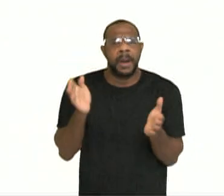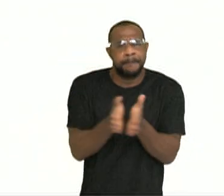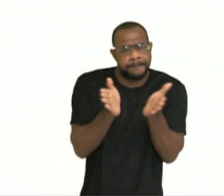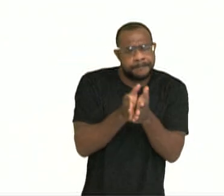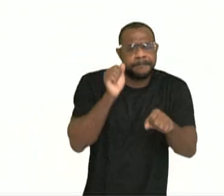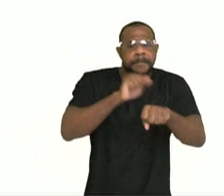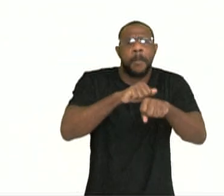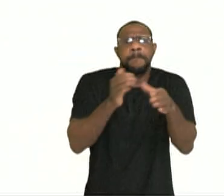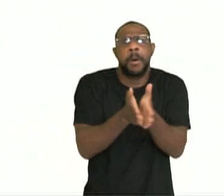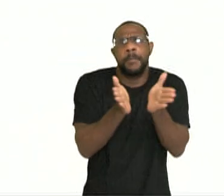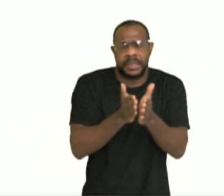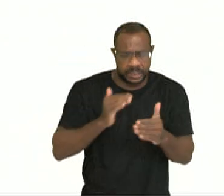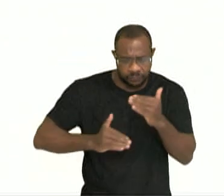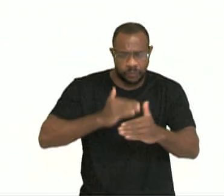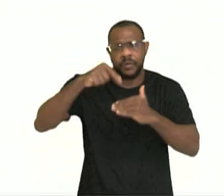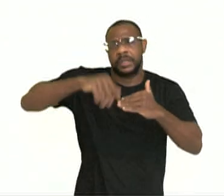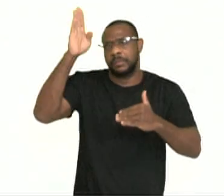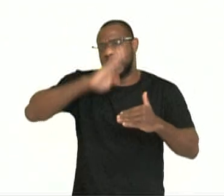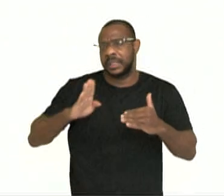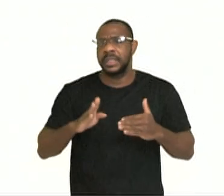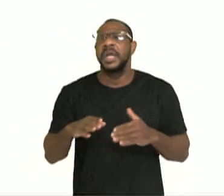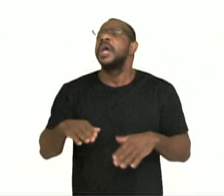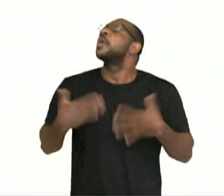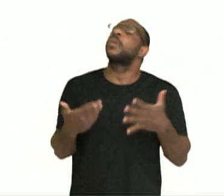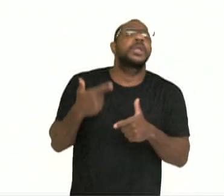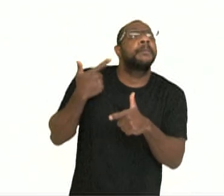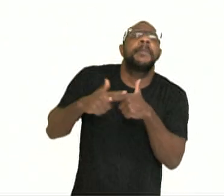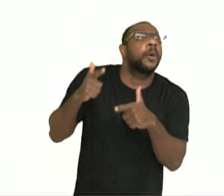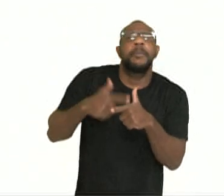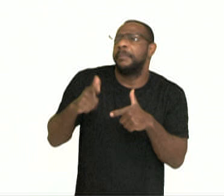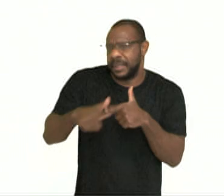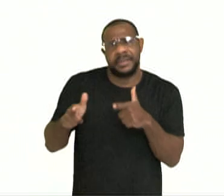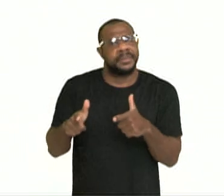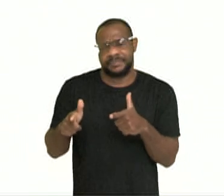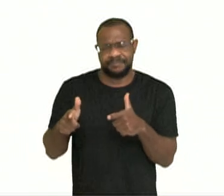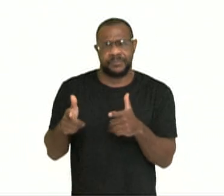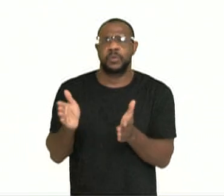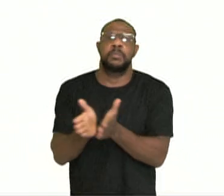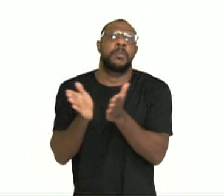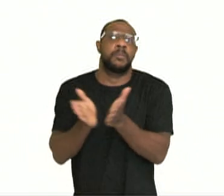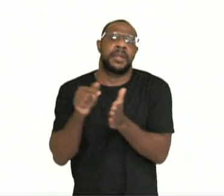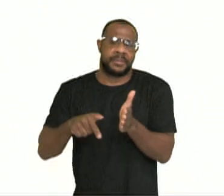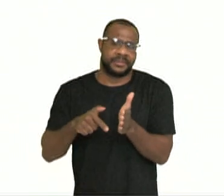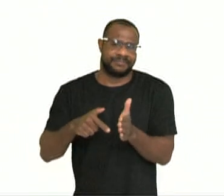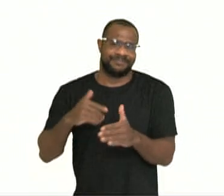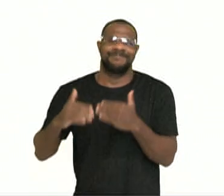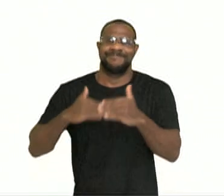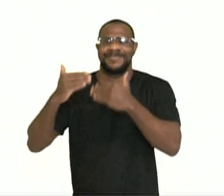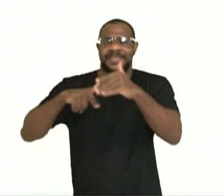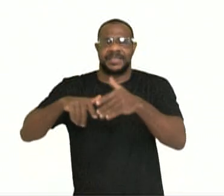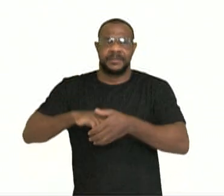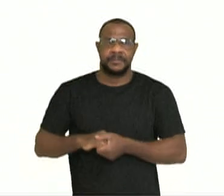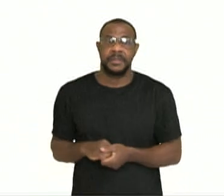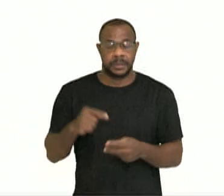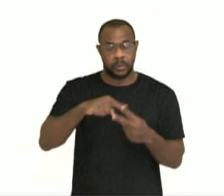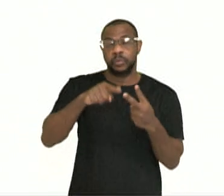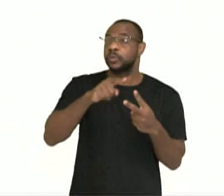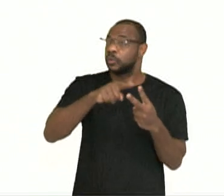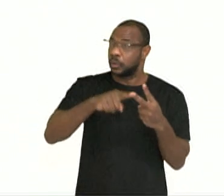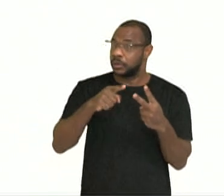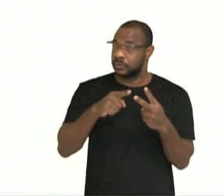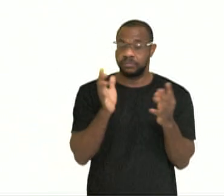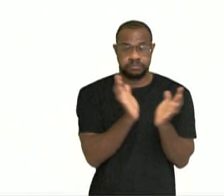desenvolveu no Brasil e quais as consequências da pobreza para a população brasileira. Então, são dois momentos